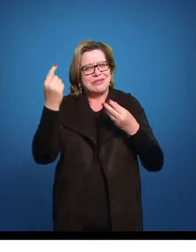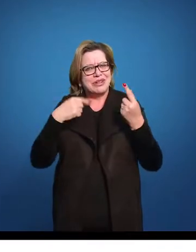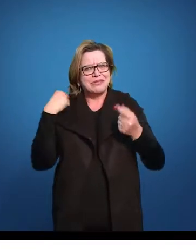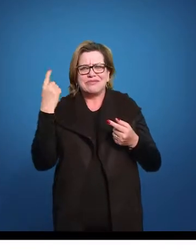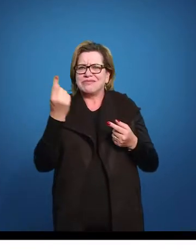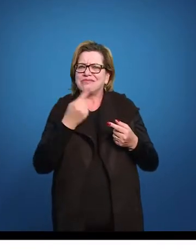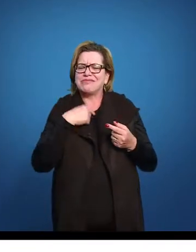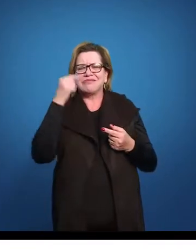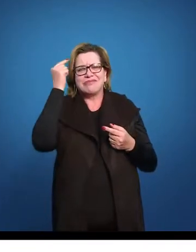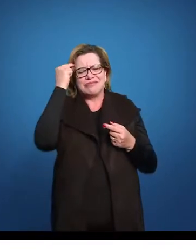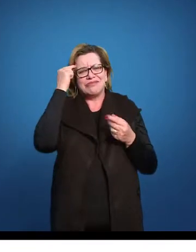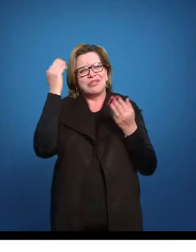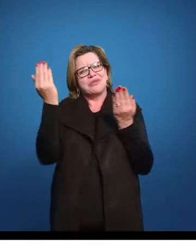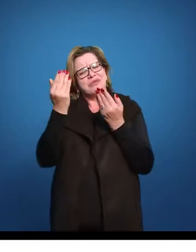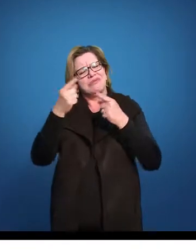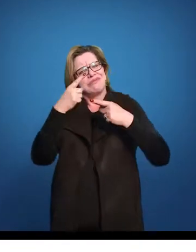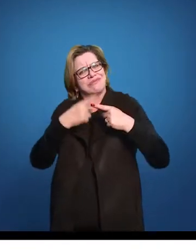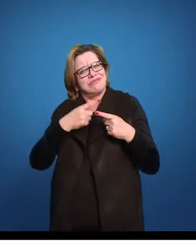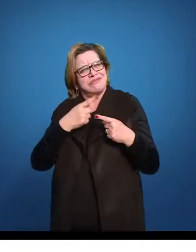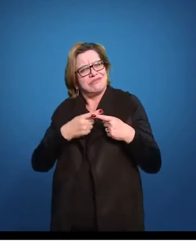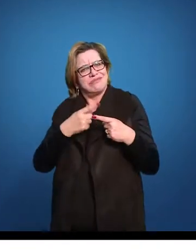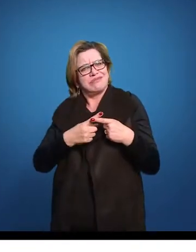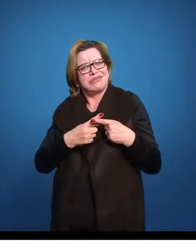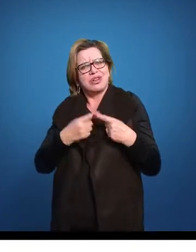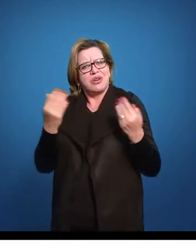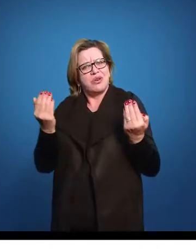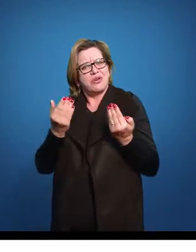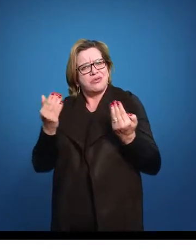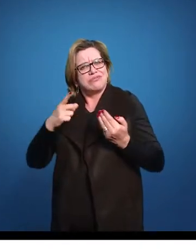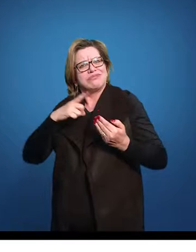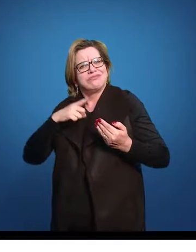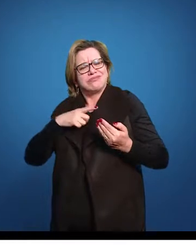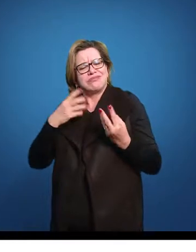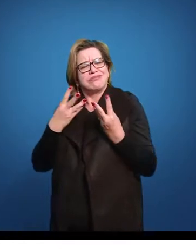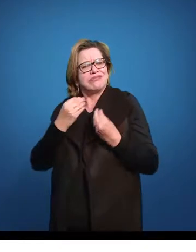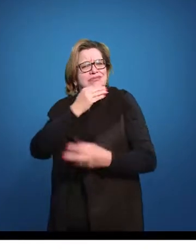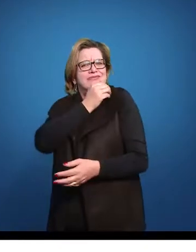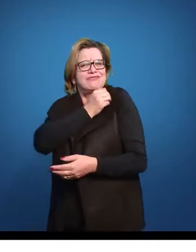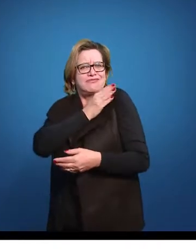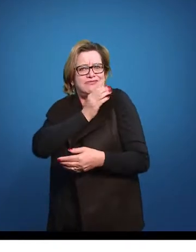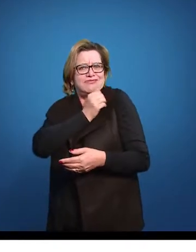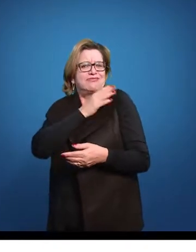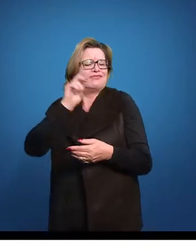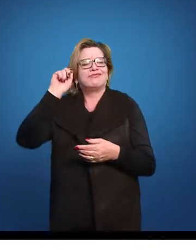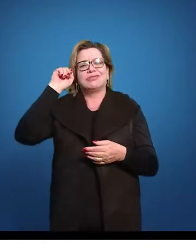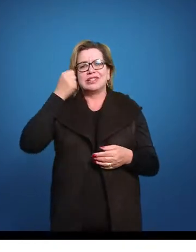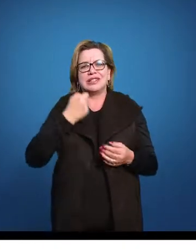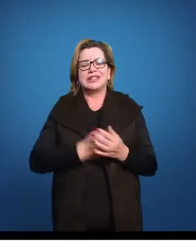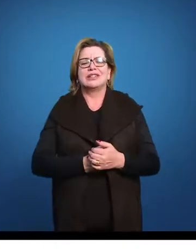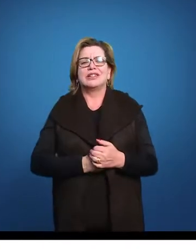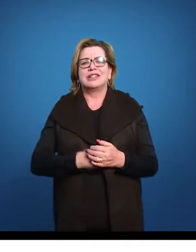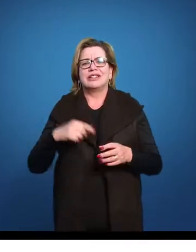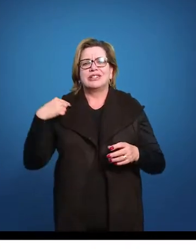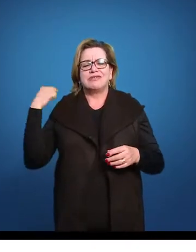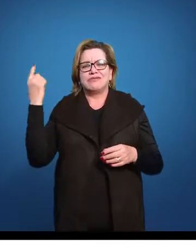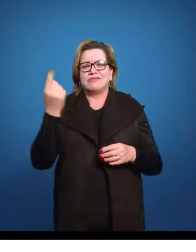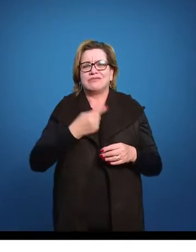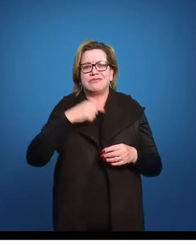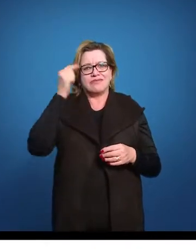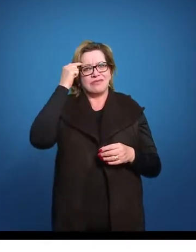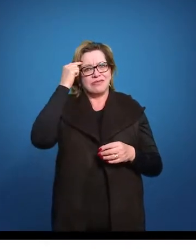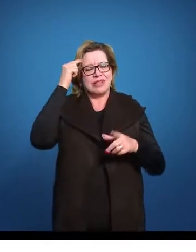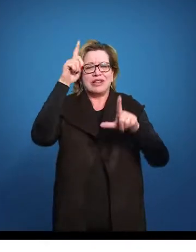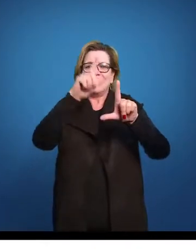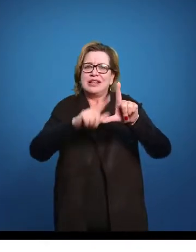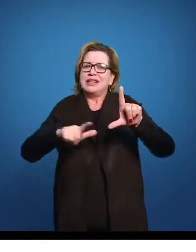pensarmos hoje, o porquê ainda nós vivemos em um país tão racista. Então vocês podem notar que a gente pensar a literatura brasileira, a gente